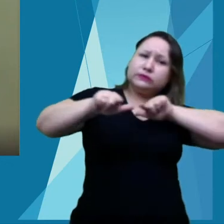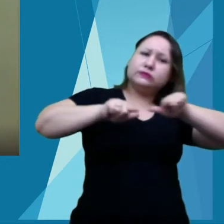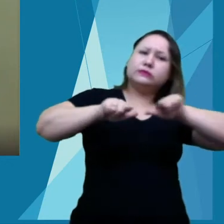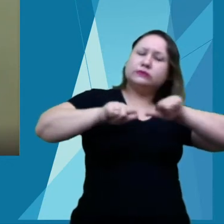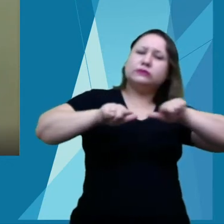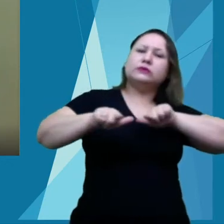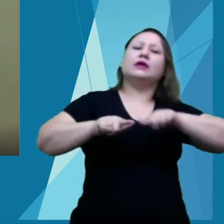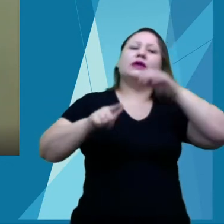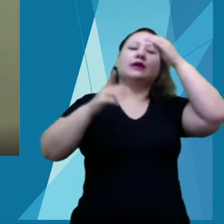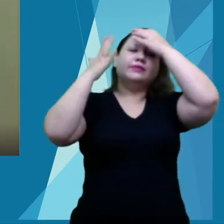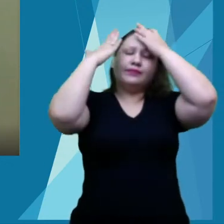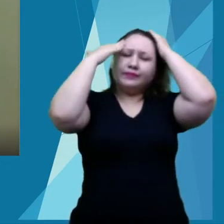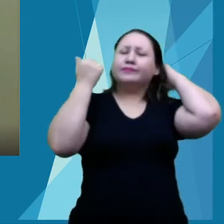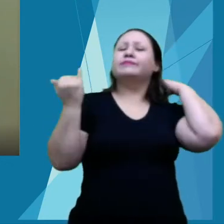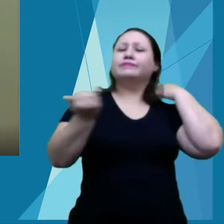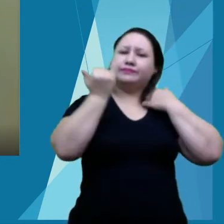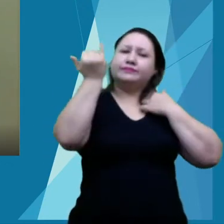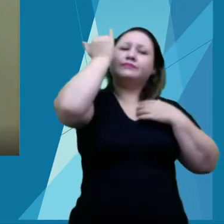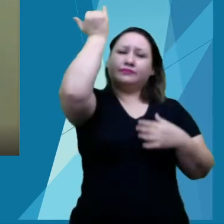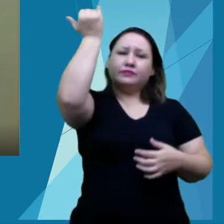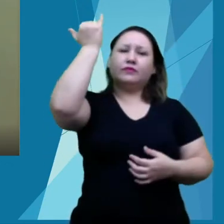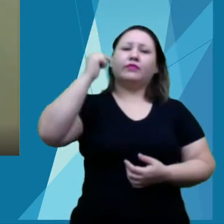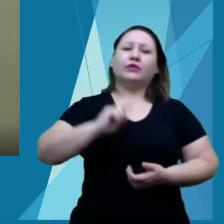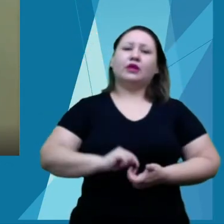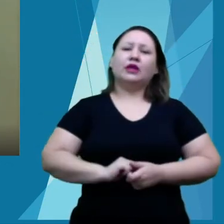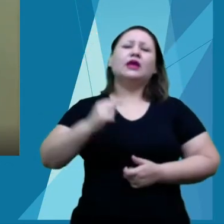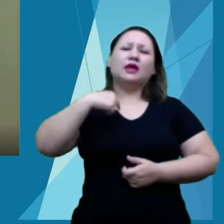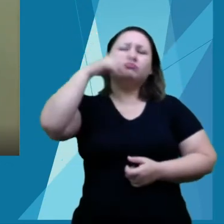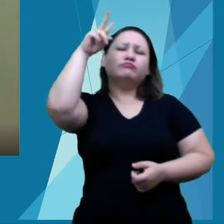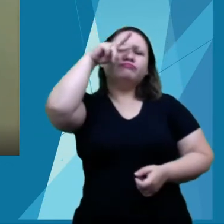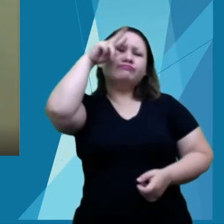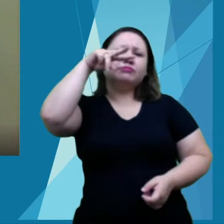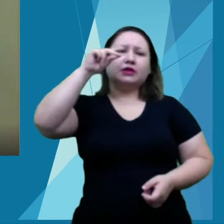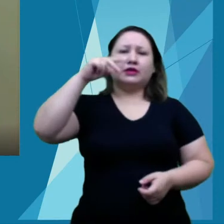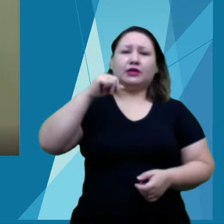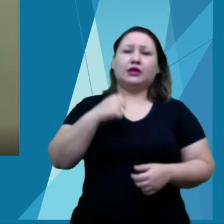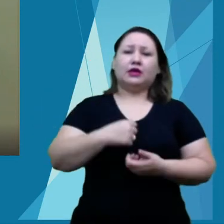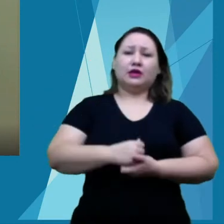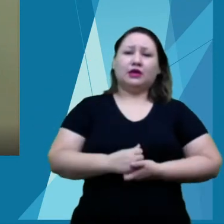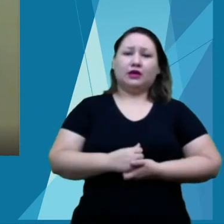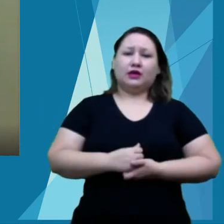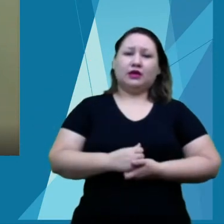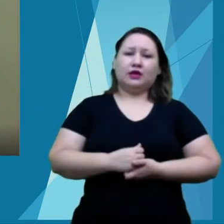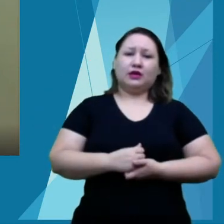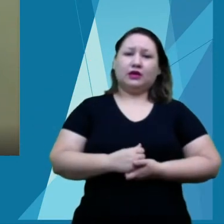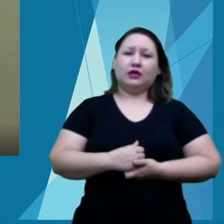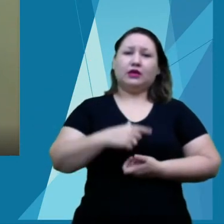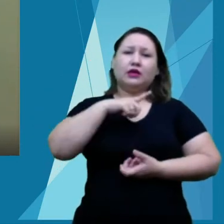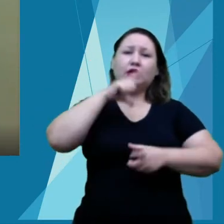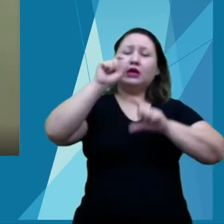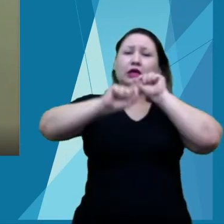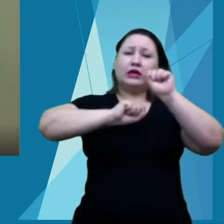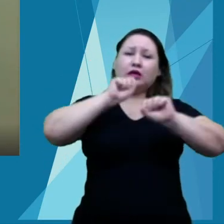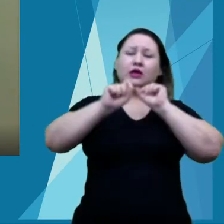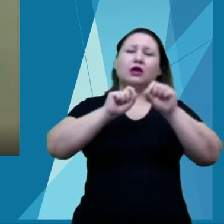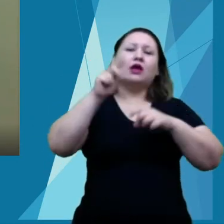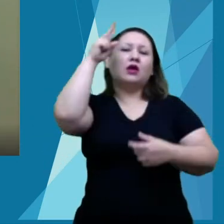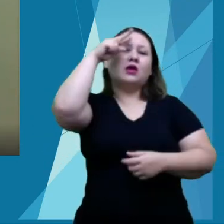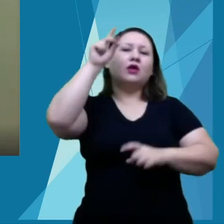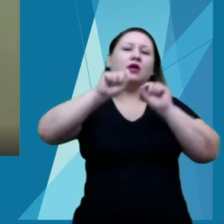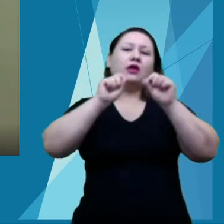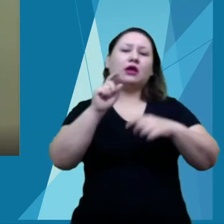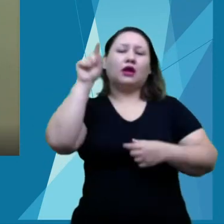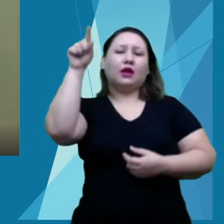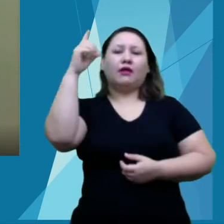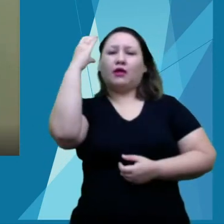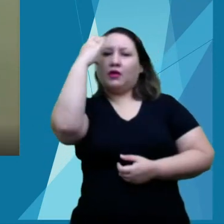adversidade. Eu recordo que, cinco dias após o incêndio em nosso Pantos Cruzeiro do Sul, nossa reitora